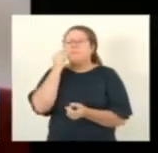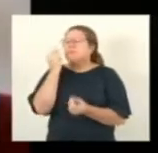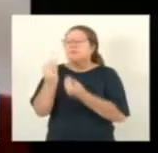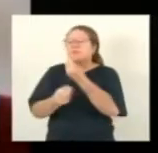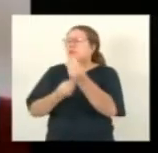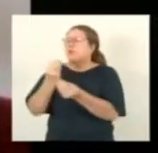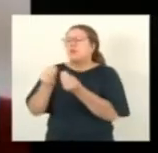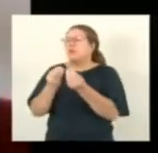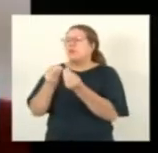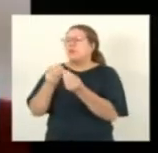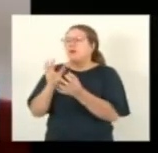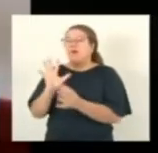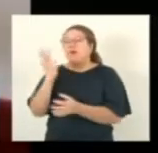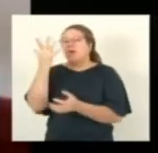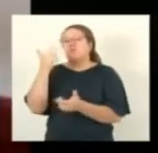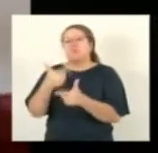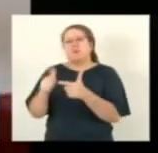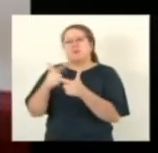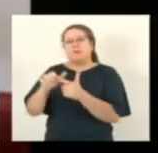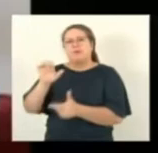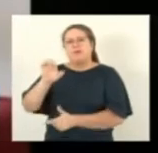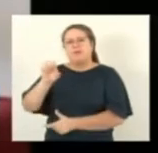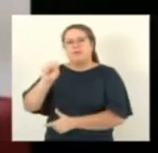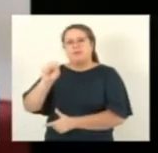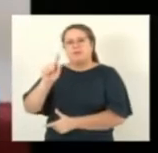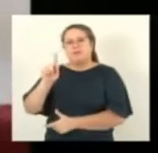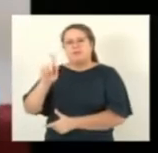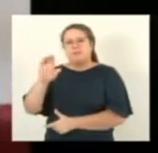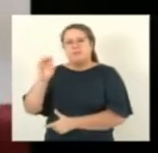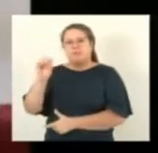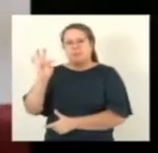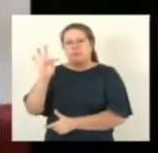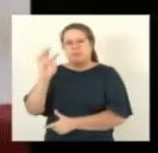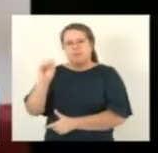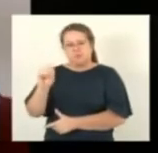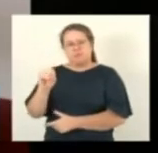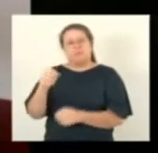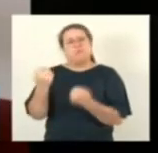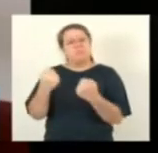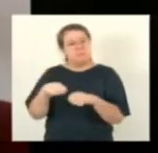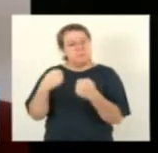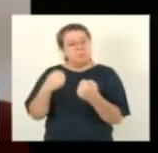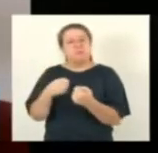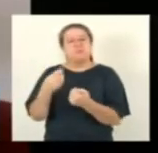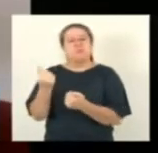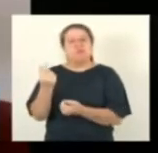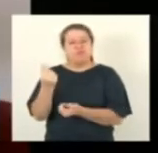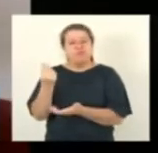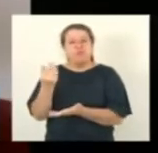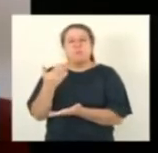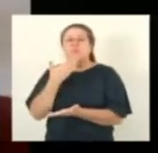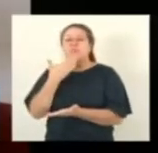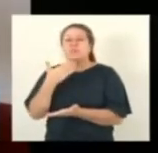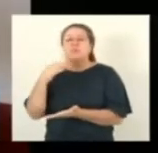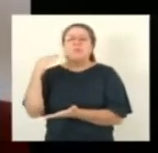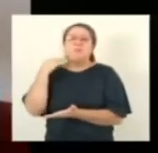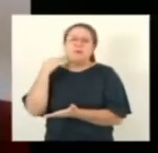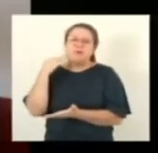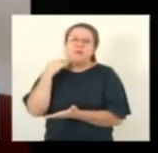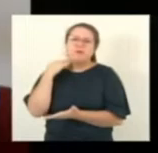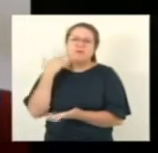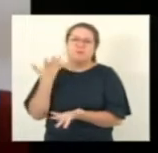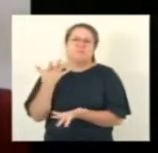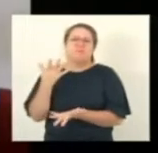O recurso hoje do Ministério da Saúde, ele é feito através de um empréstimo autofinanciado a juros muito baixos